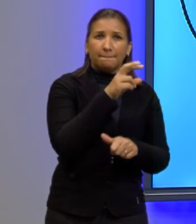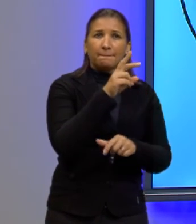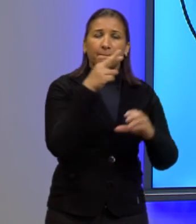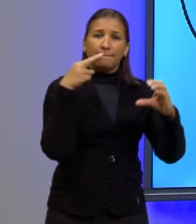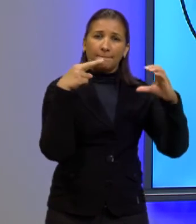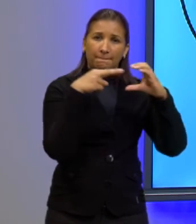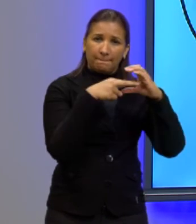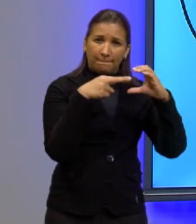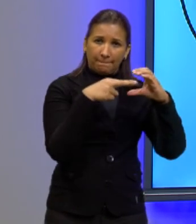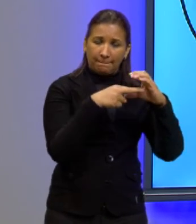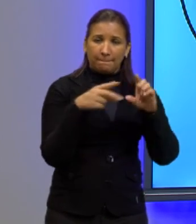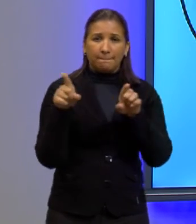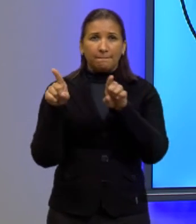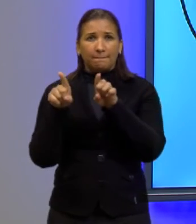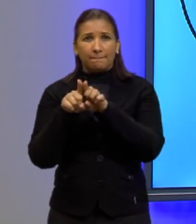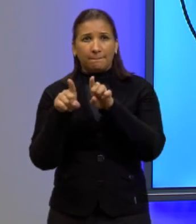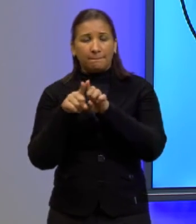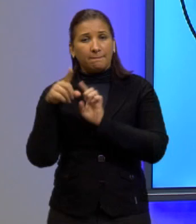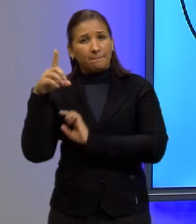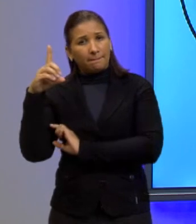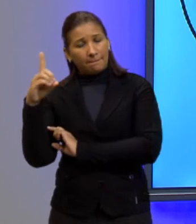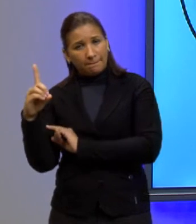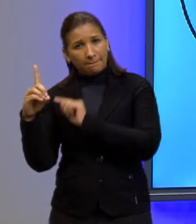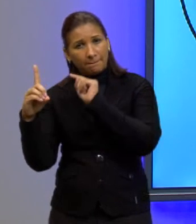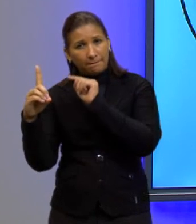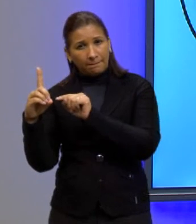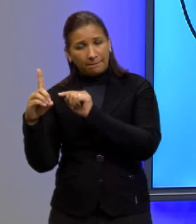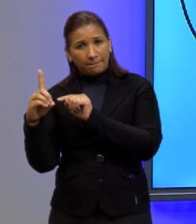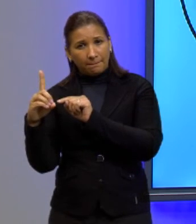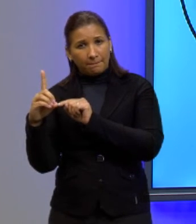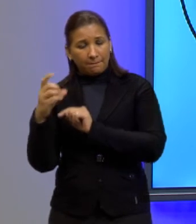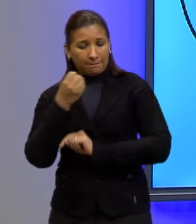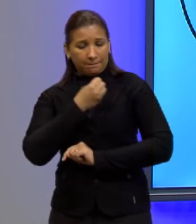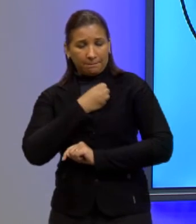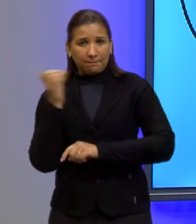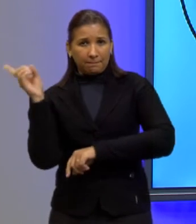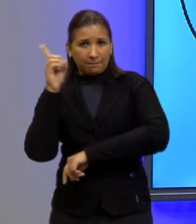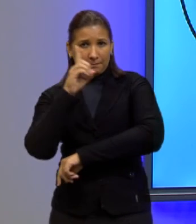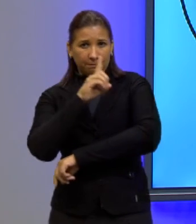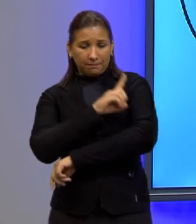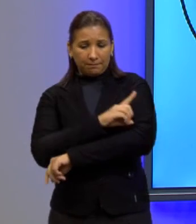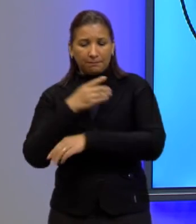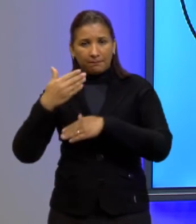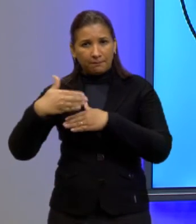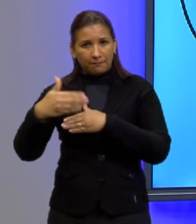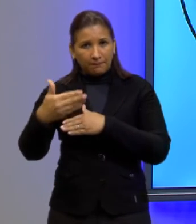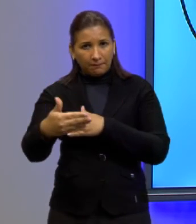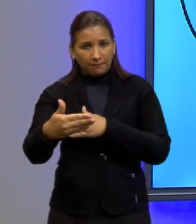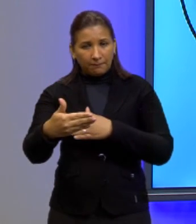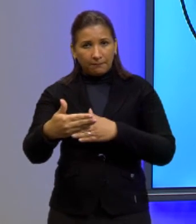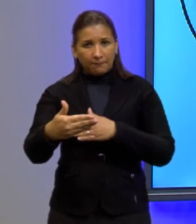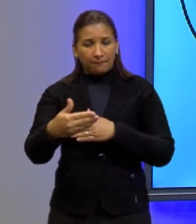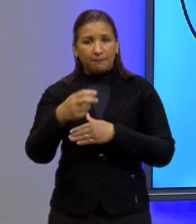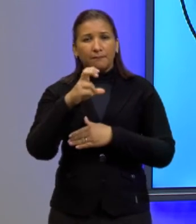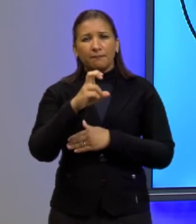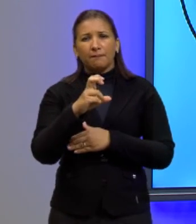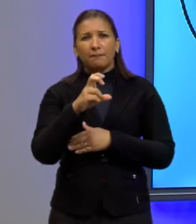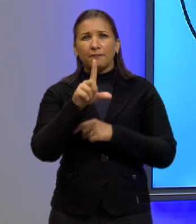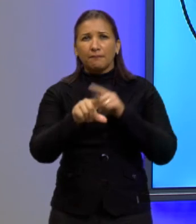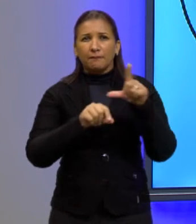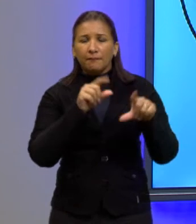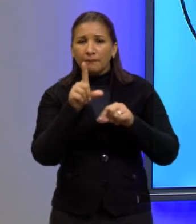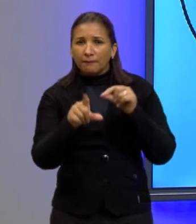e o D que é o número de dias transcorridos então é uma dessas cinco alternativas